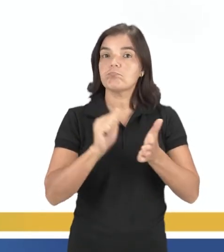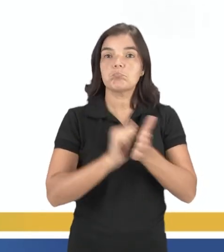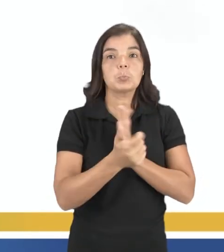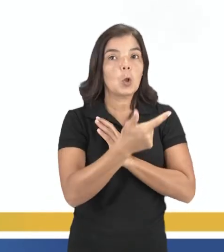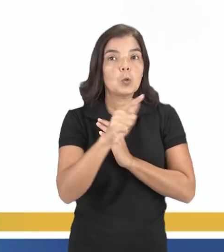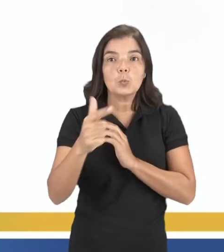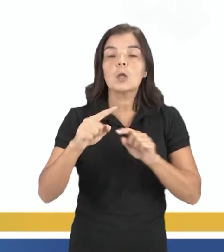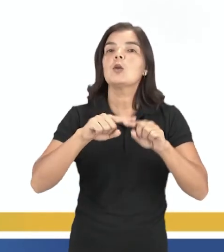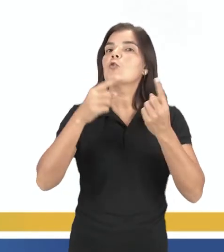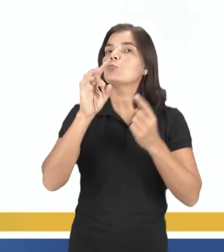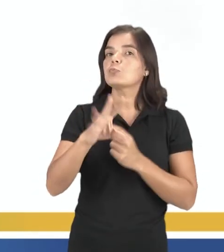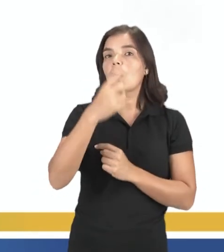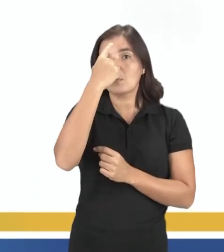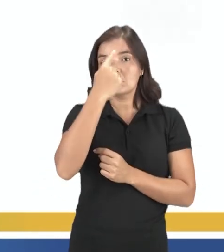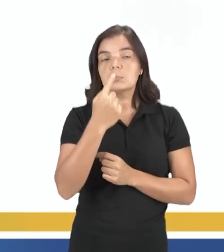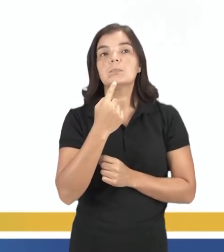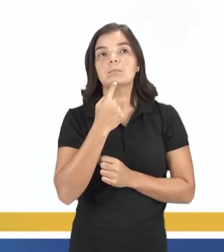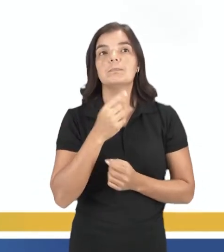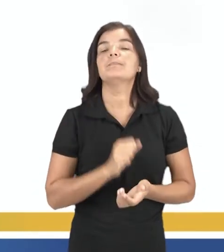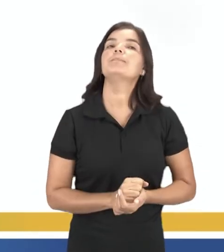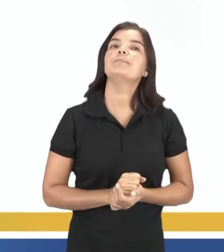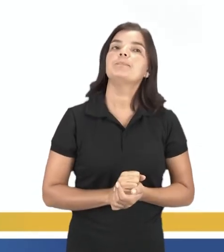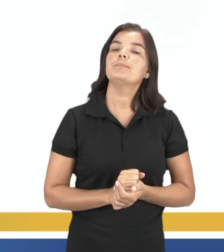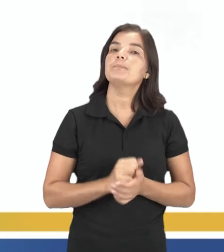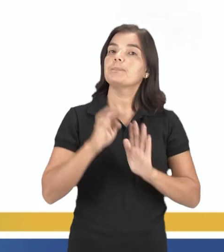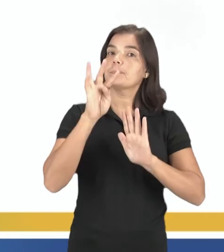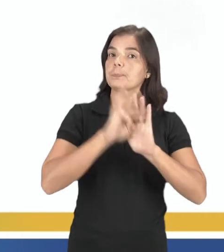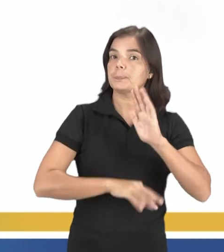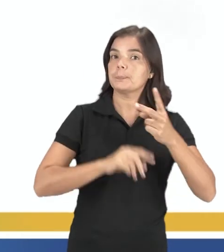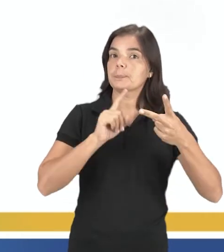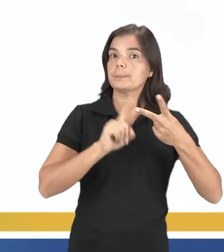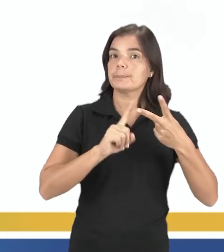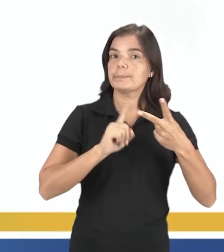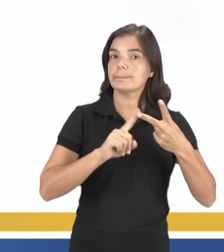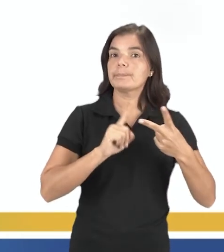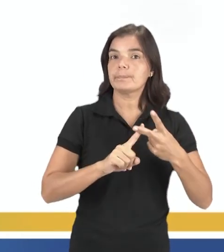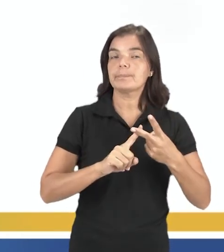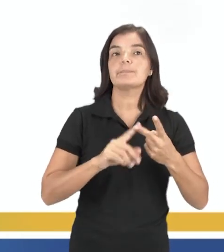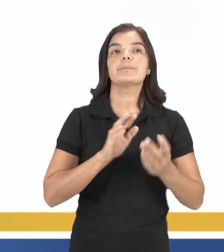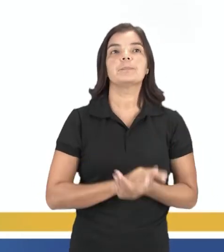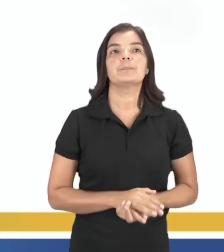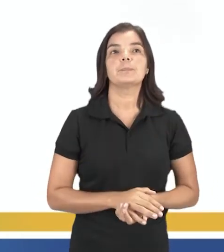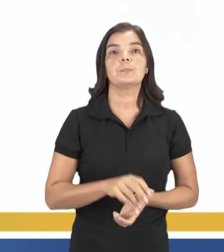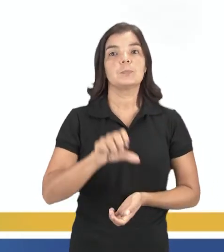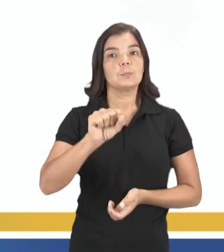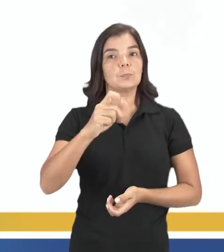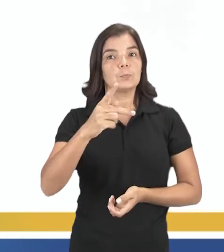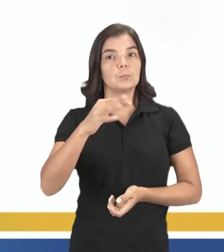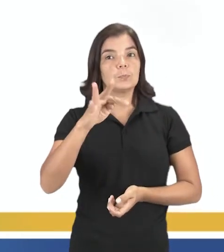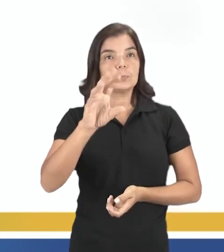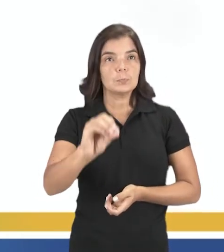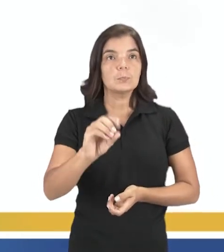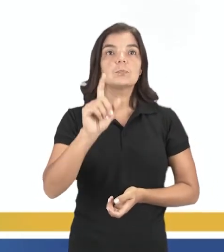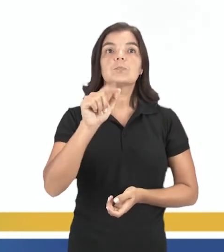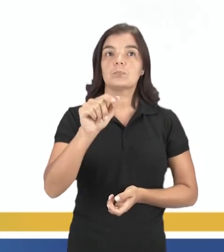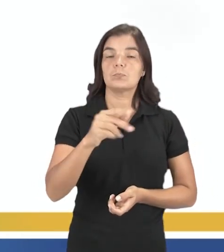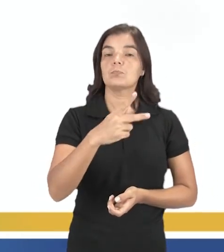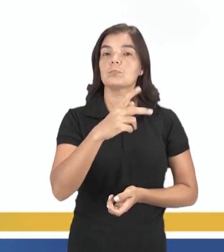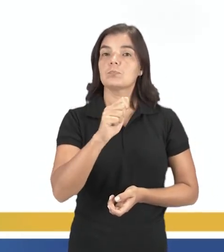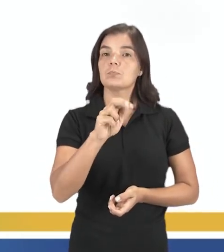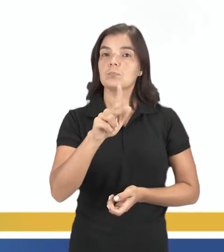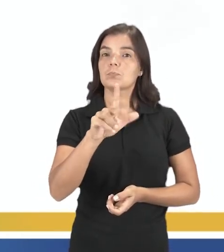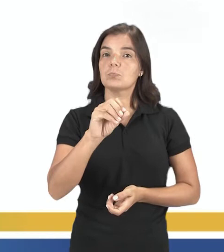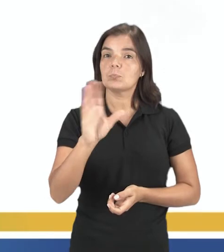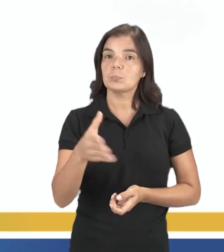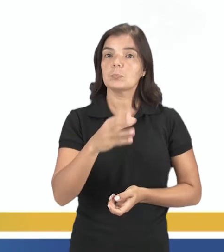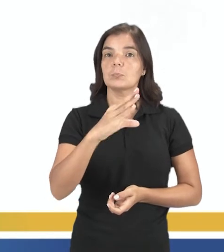Porque se trata de uma imagem. E aí nós temos o texto 2, que diz assim. Espeto, Paulo César Silva,